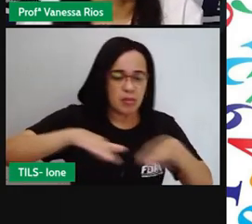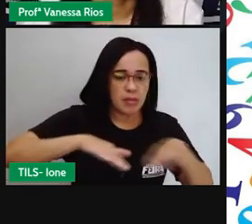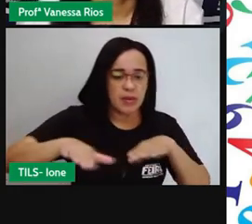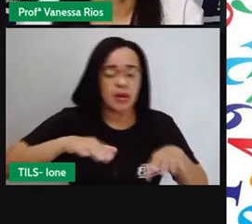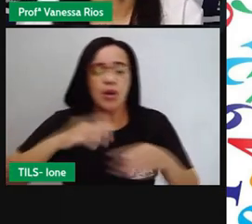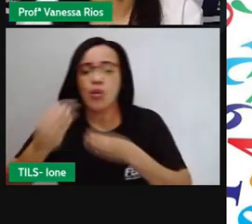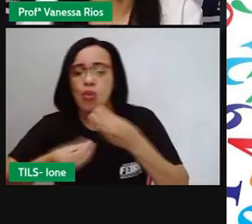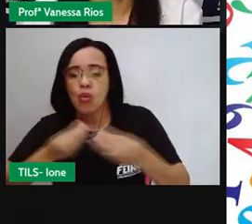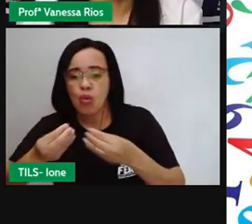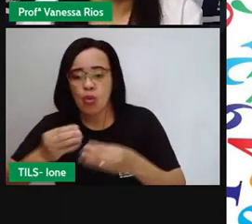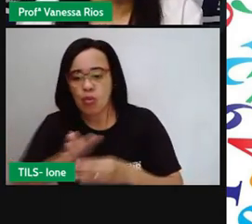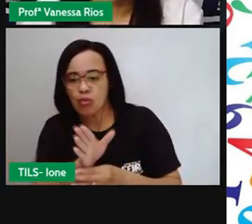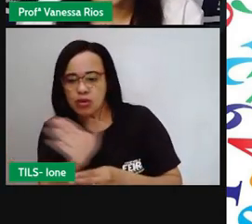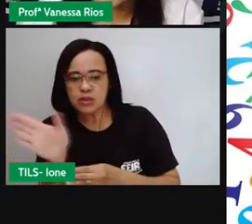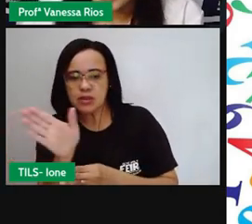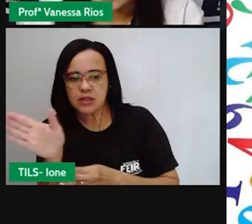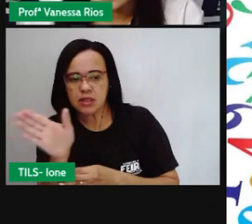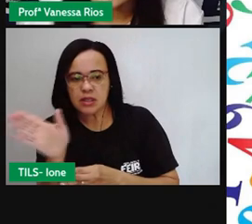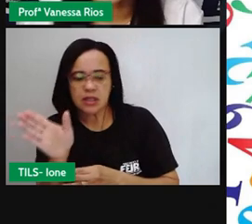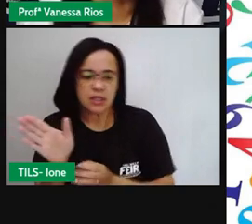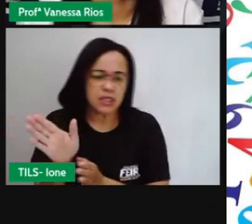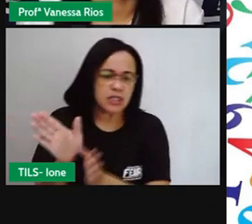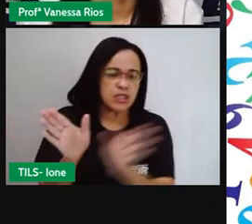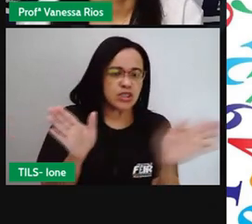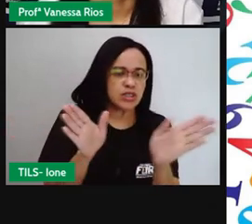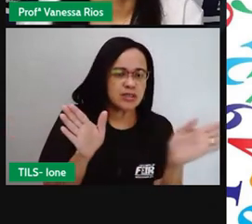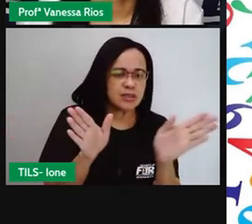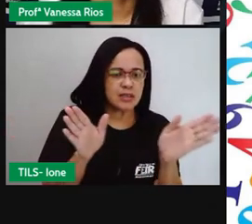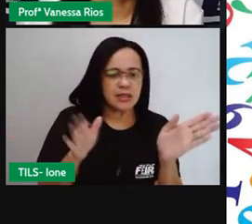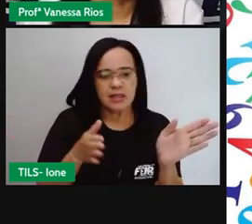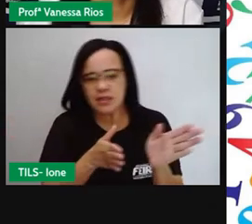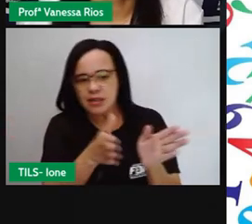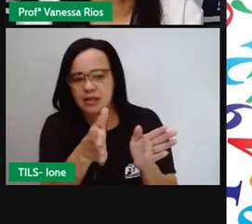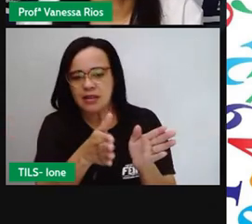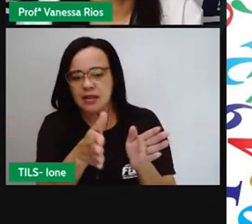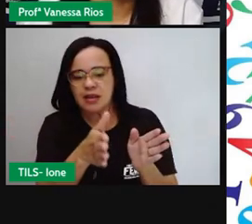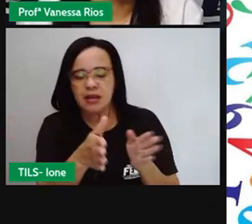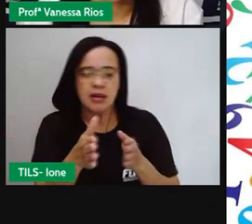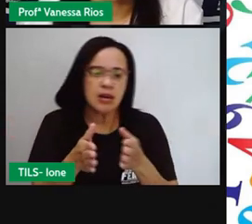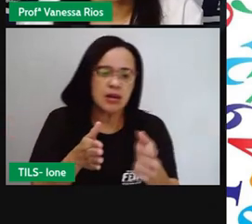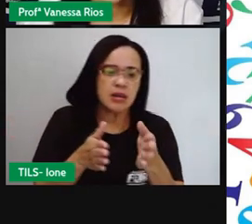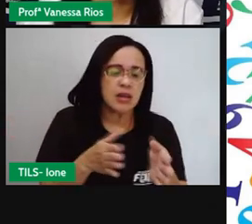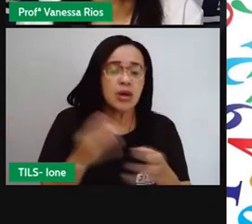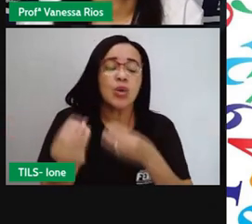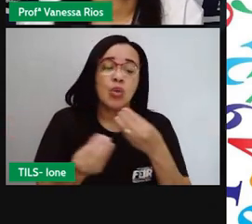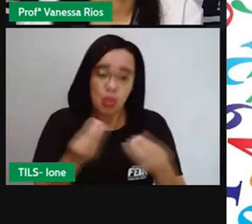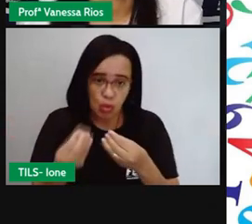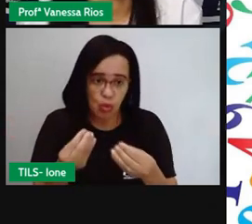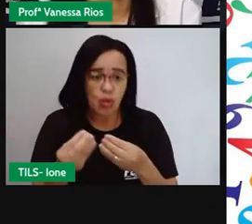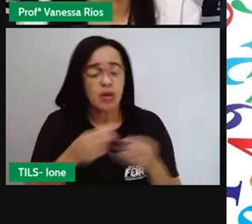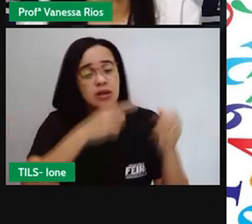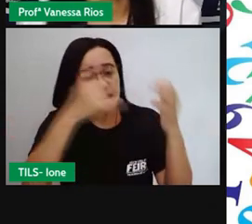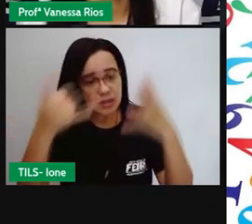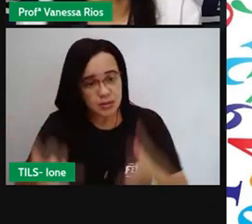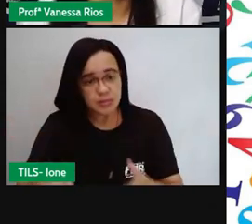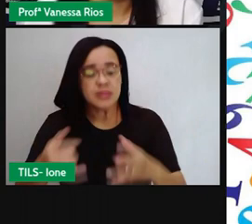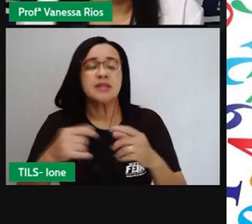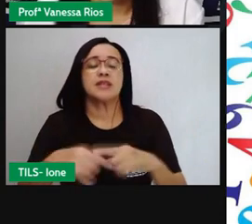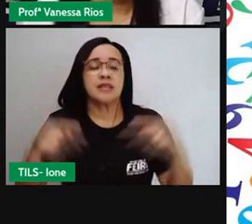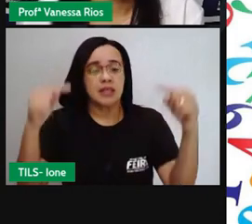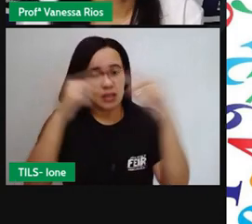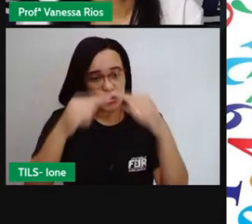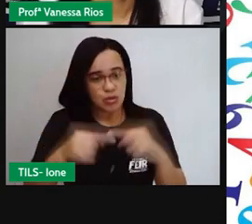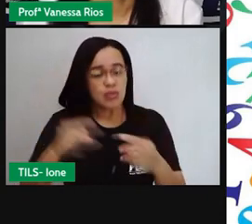direita, a gente está falando em formar ângulos, não é? Está falando em algo presente na matemática e presente aí também no